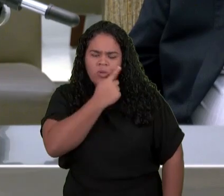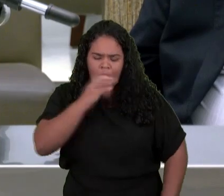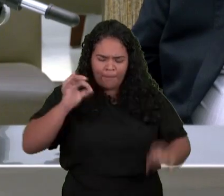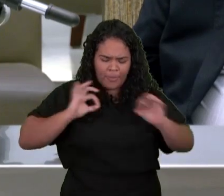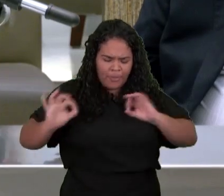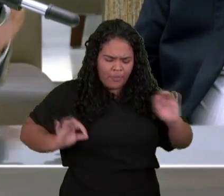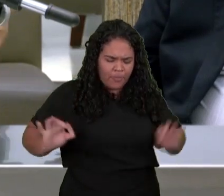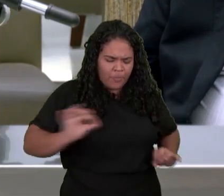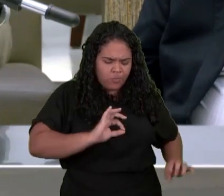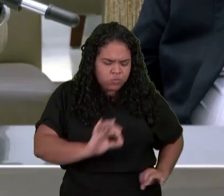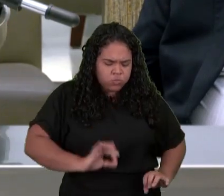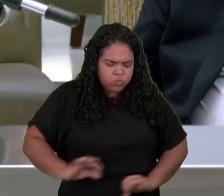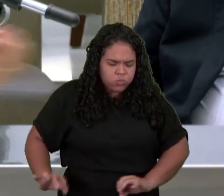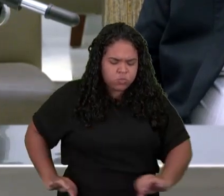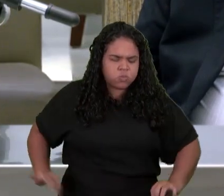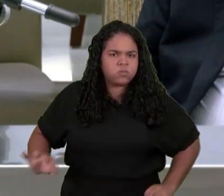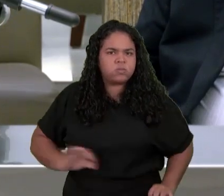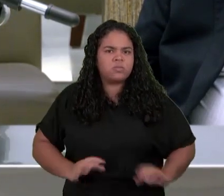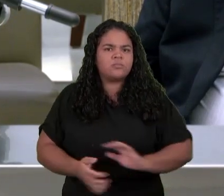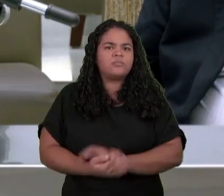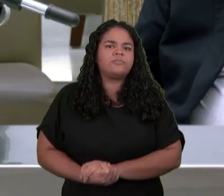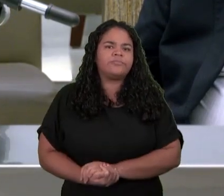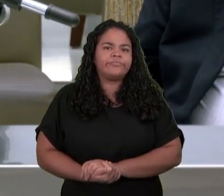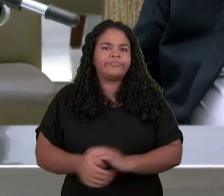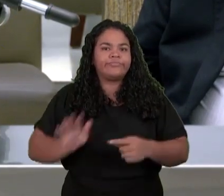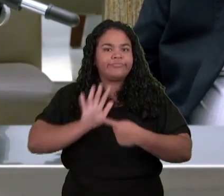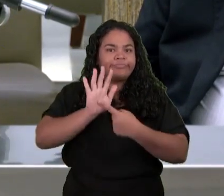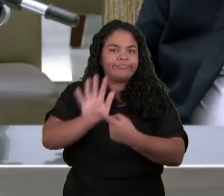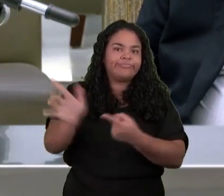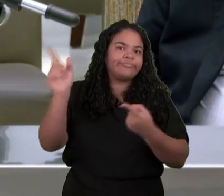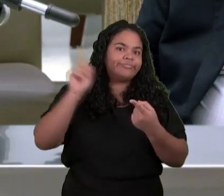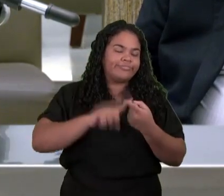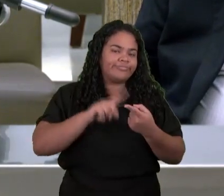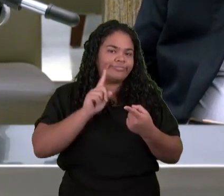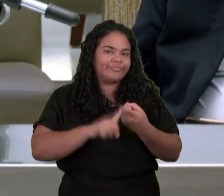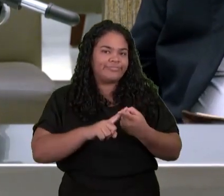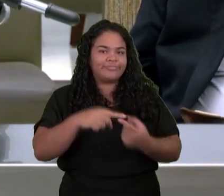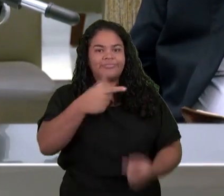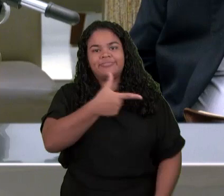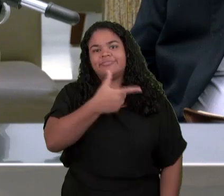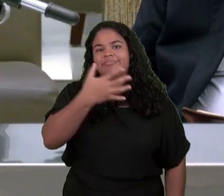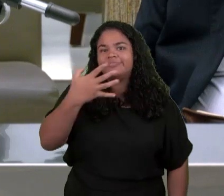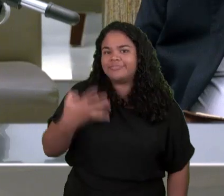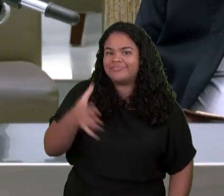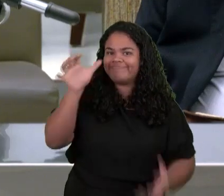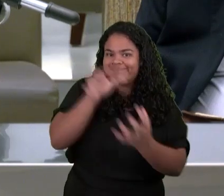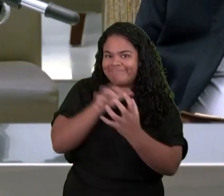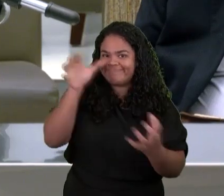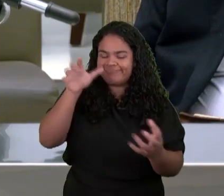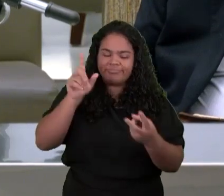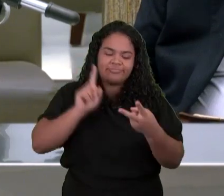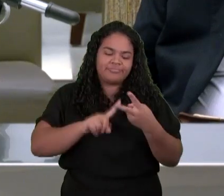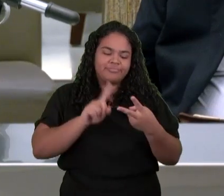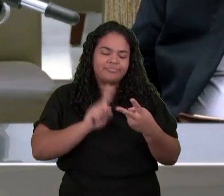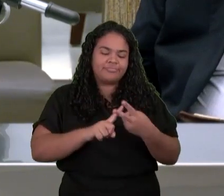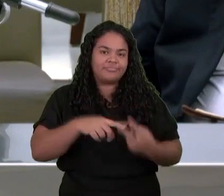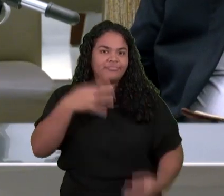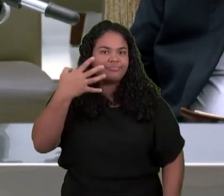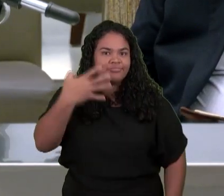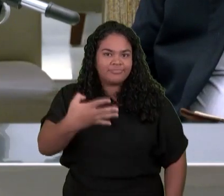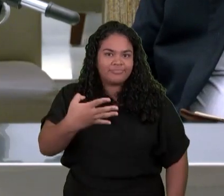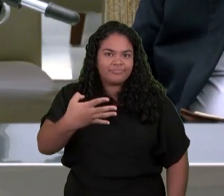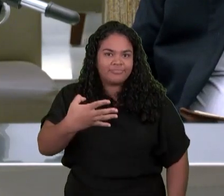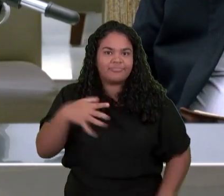Animais Criaturas Viventes O verso De número Sete Diz E o primeiro Animal